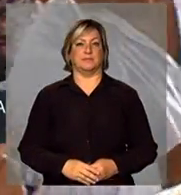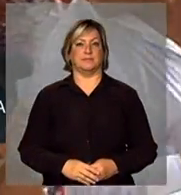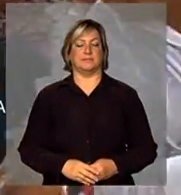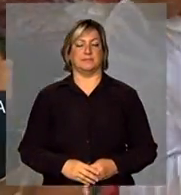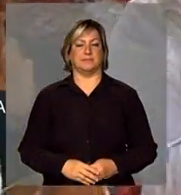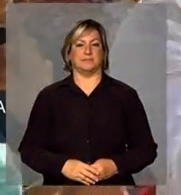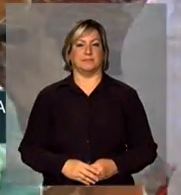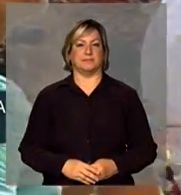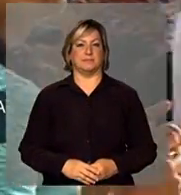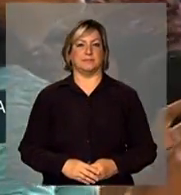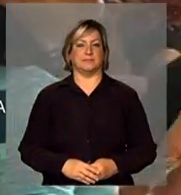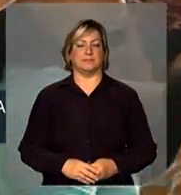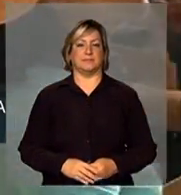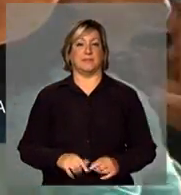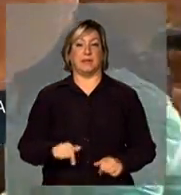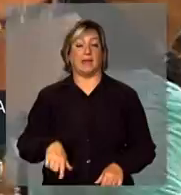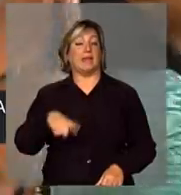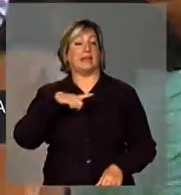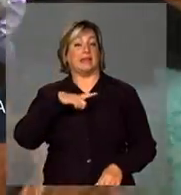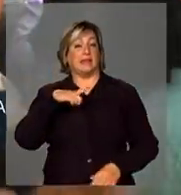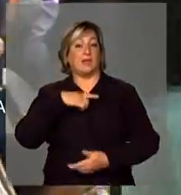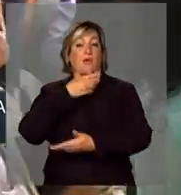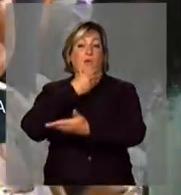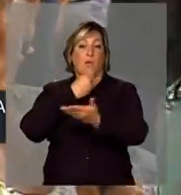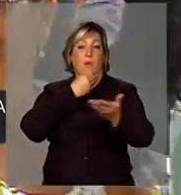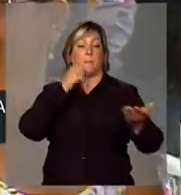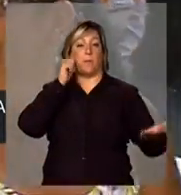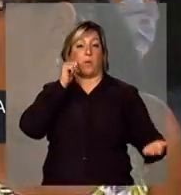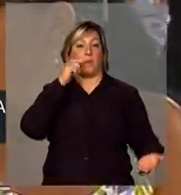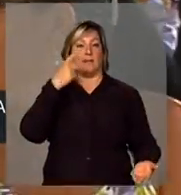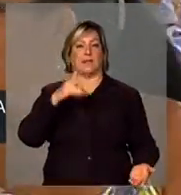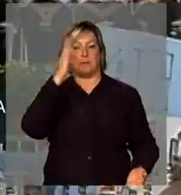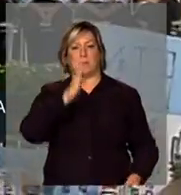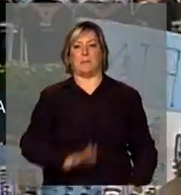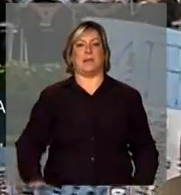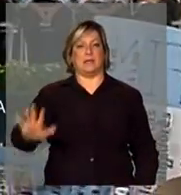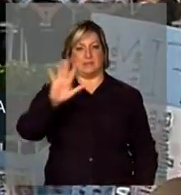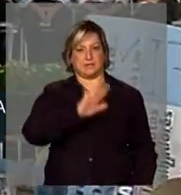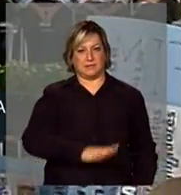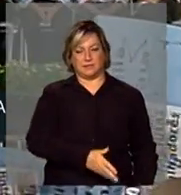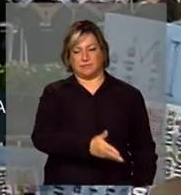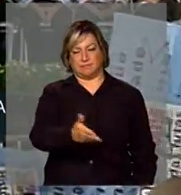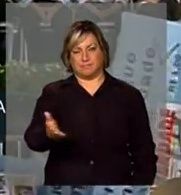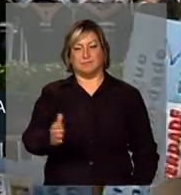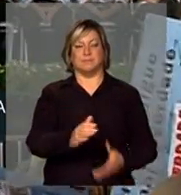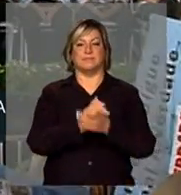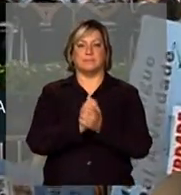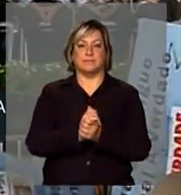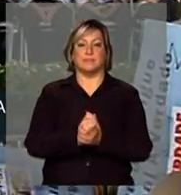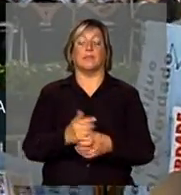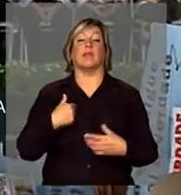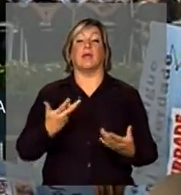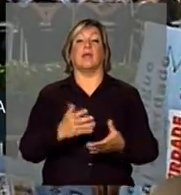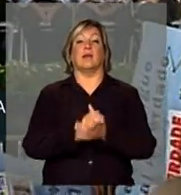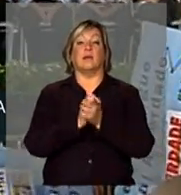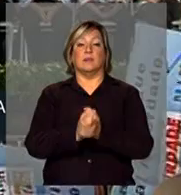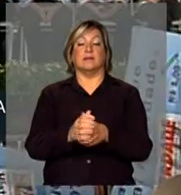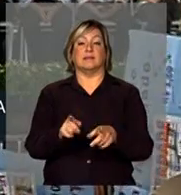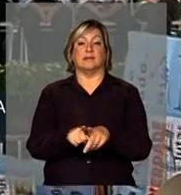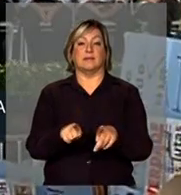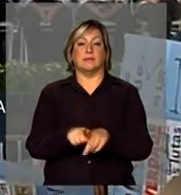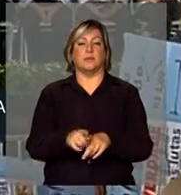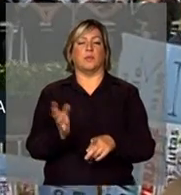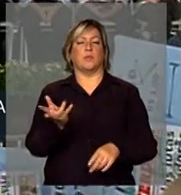A homens e mulheres desse nosso Brasil. Queria cumprimentar um grande